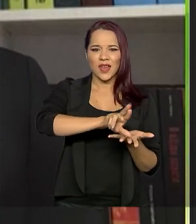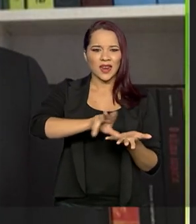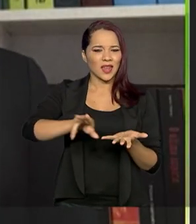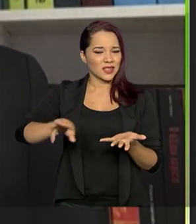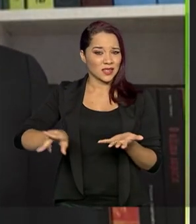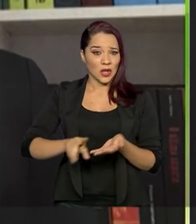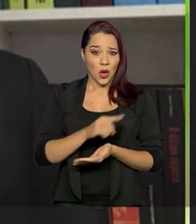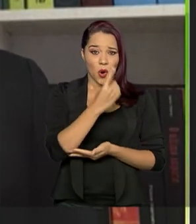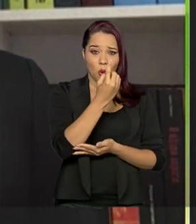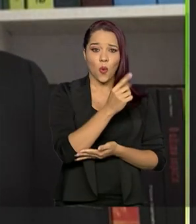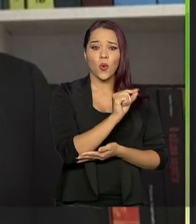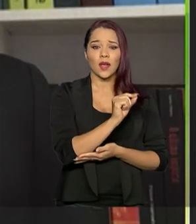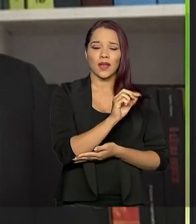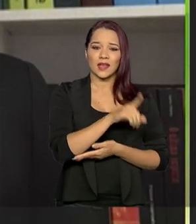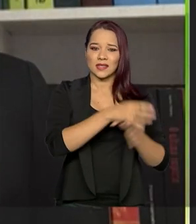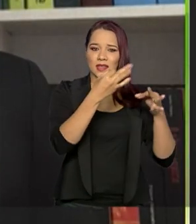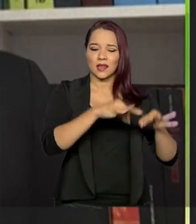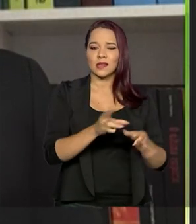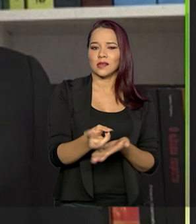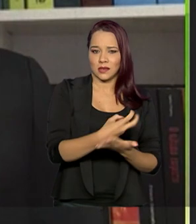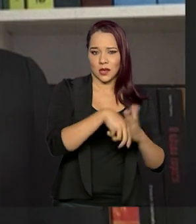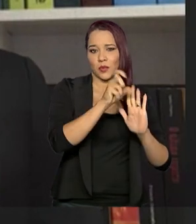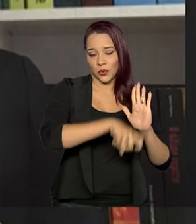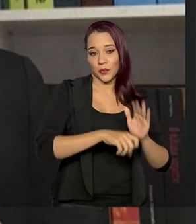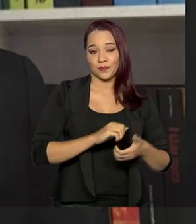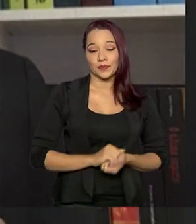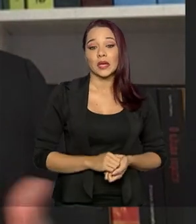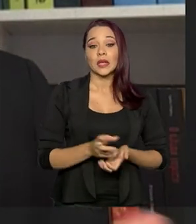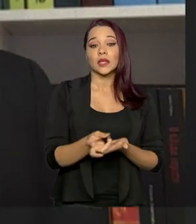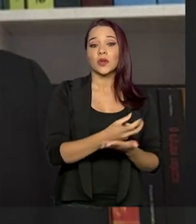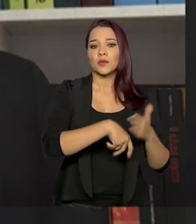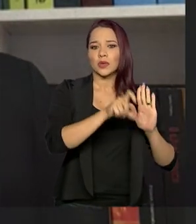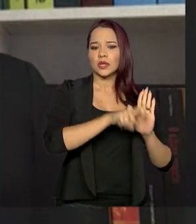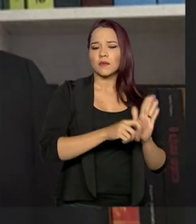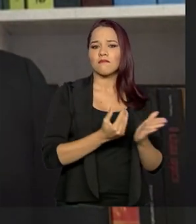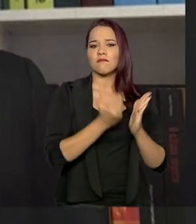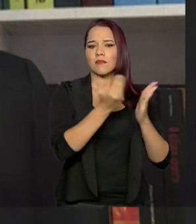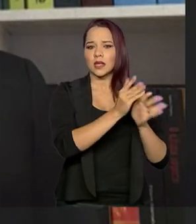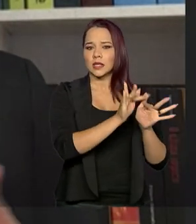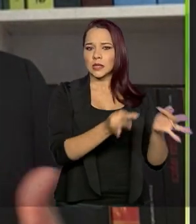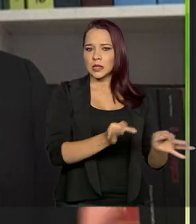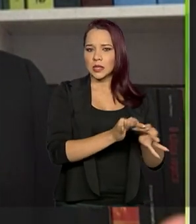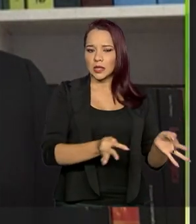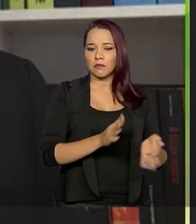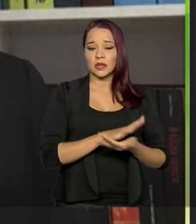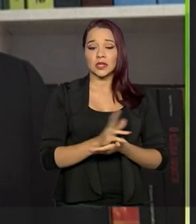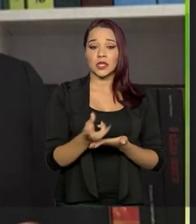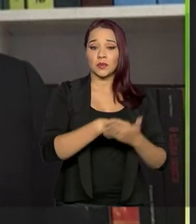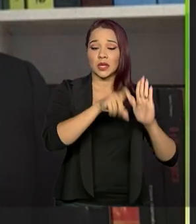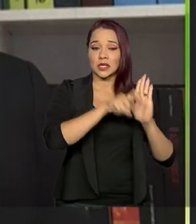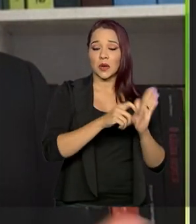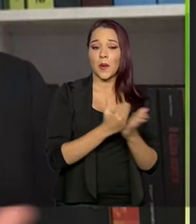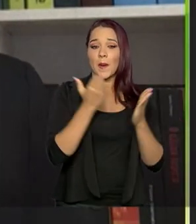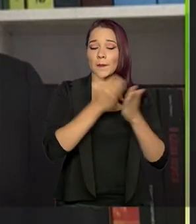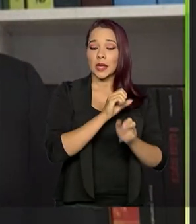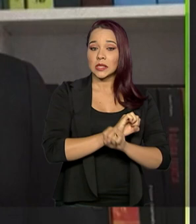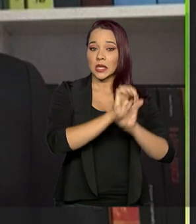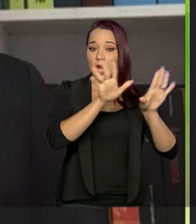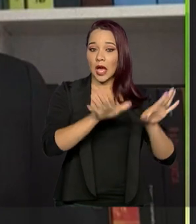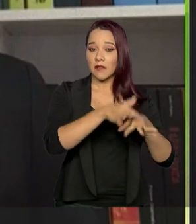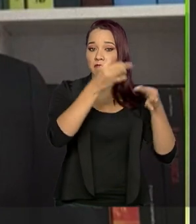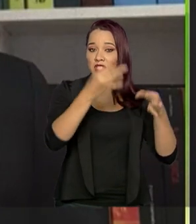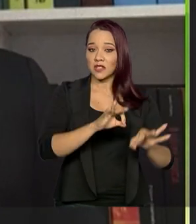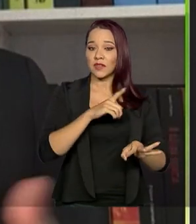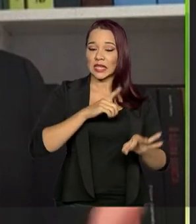um deles é, sem sombra de dúvida, a tributação. Uma tributação mais simples, uma tributação mais efetiva, mais clara, que traga a